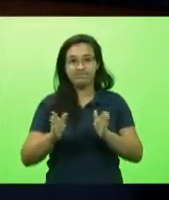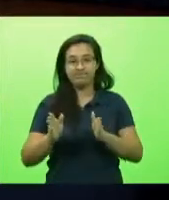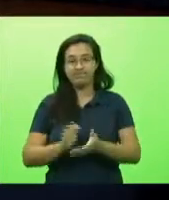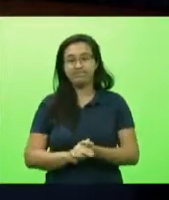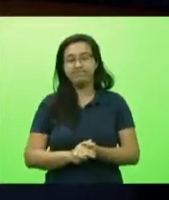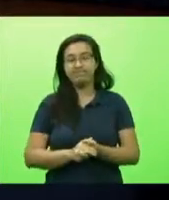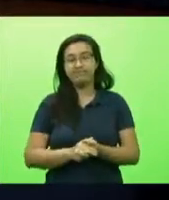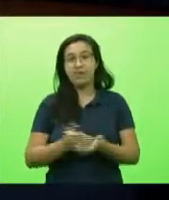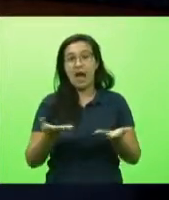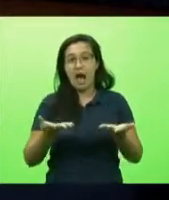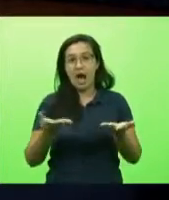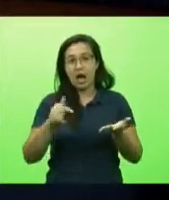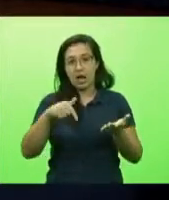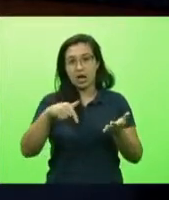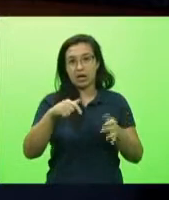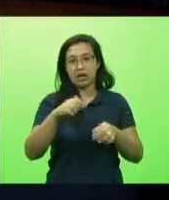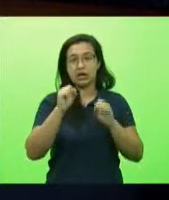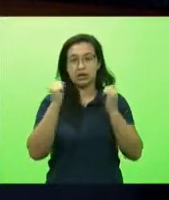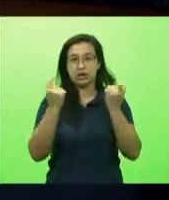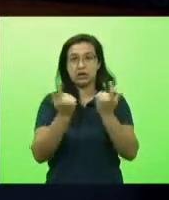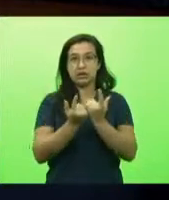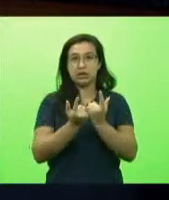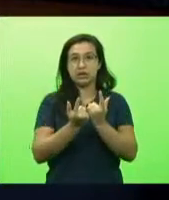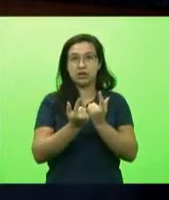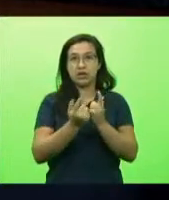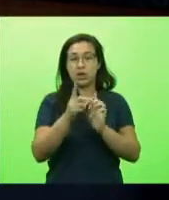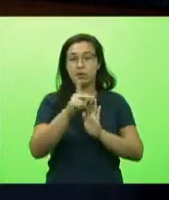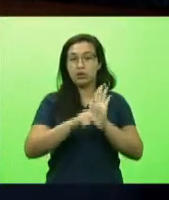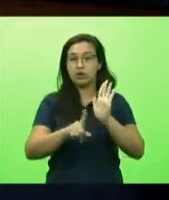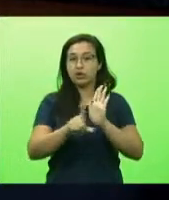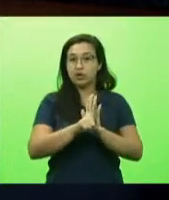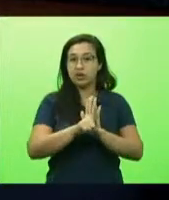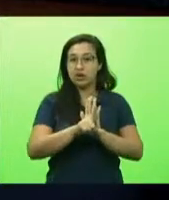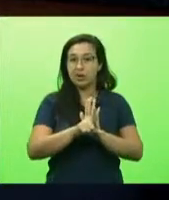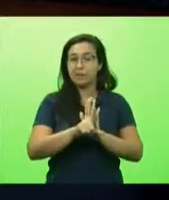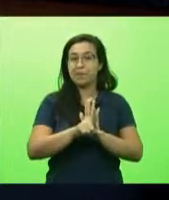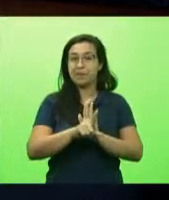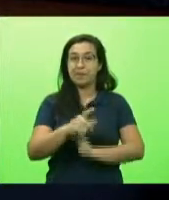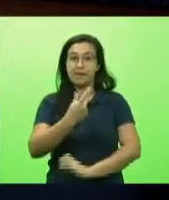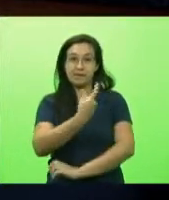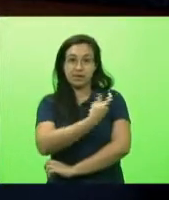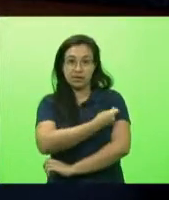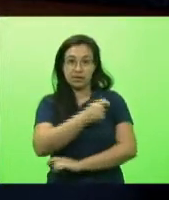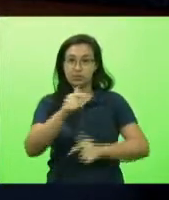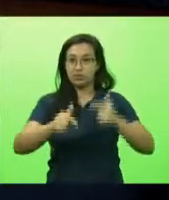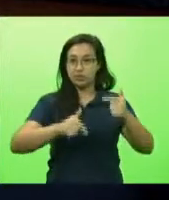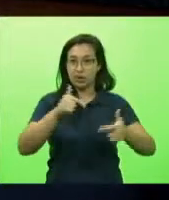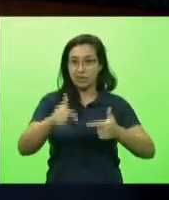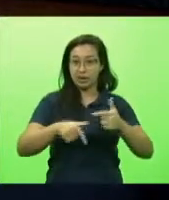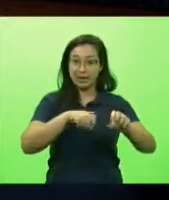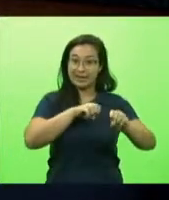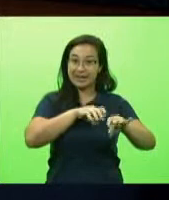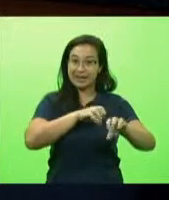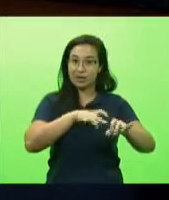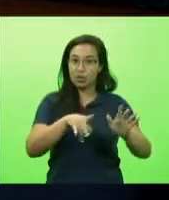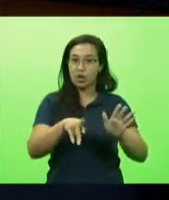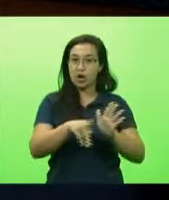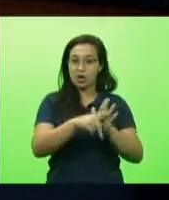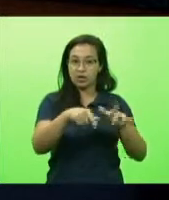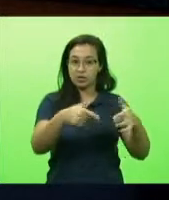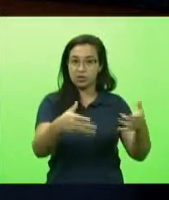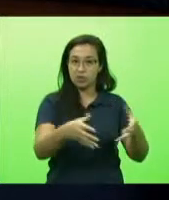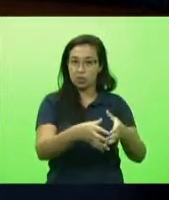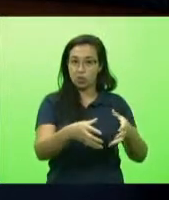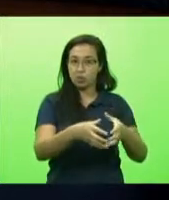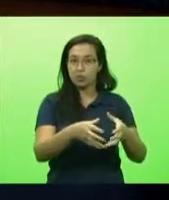secretário é que trata da vacinação dos trabalhadores em educação nós assim o fizemos por